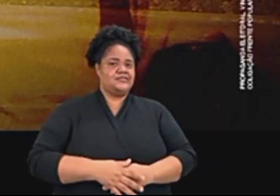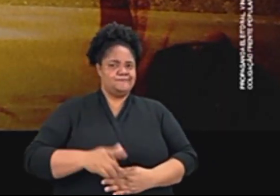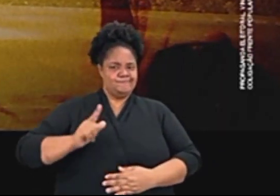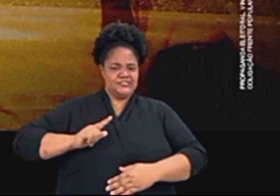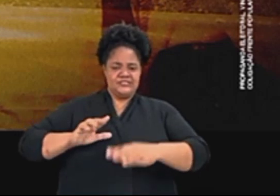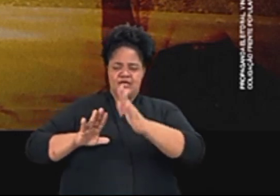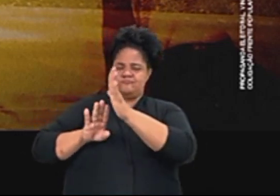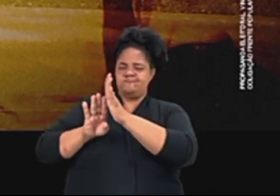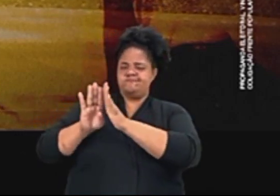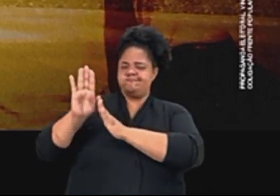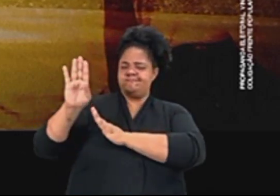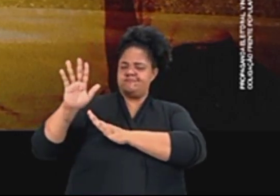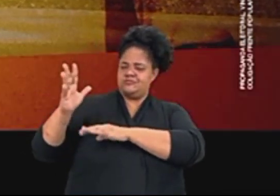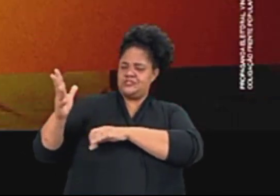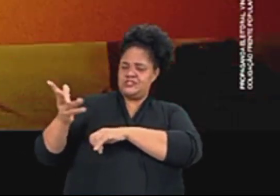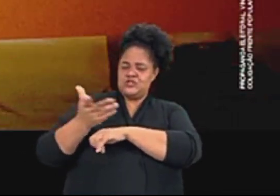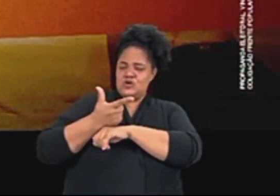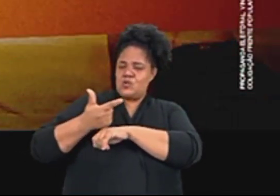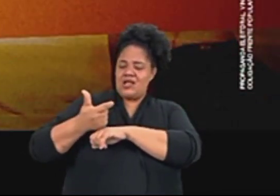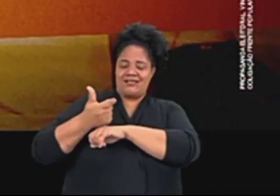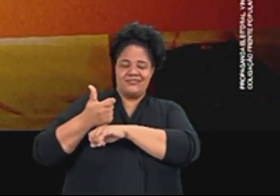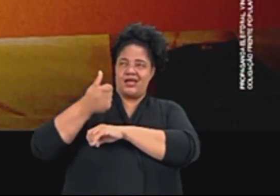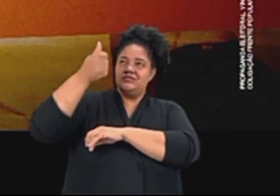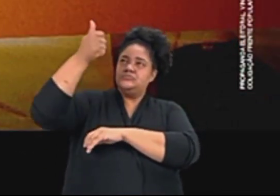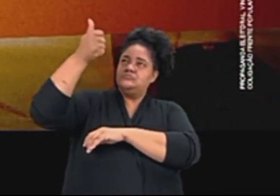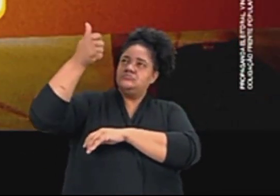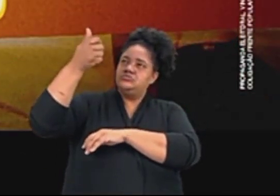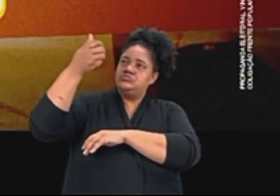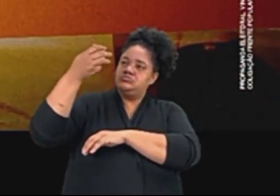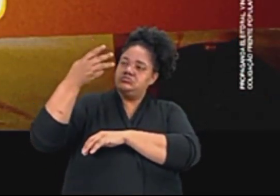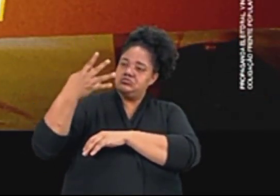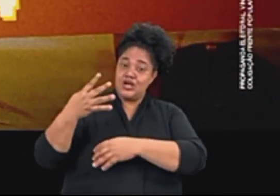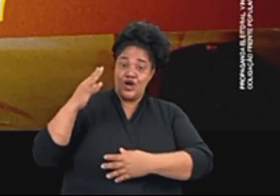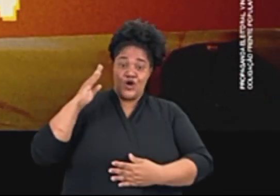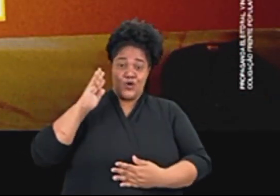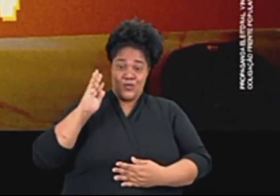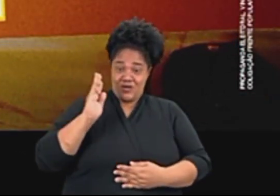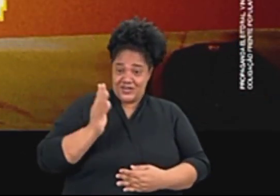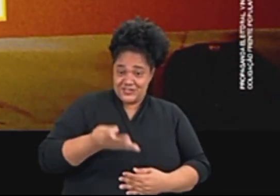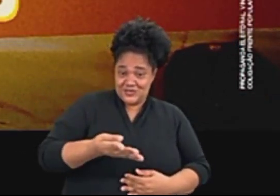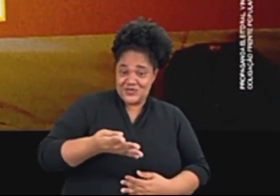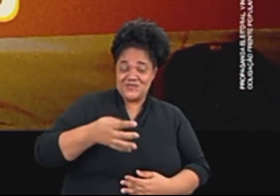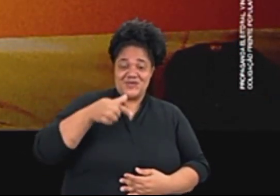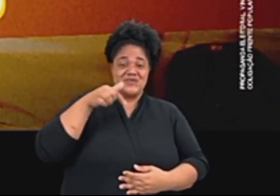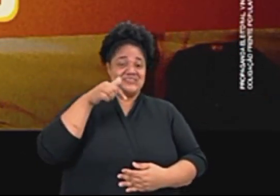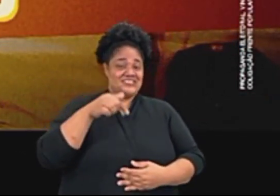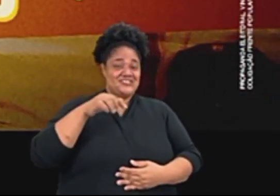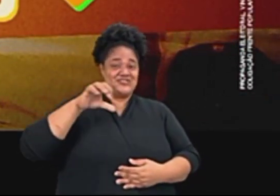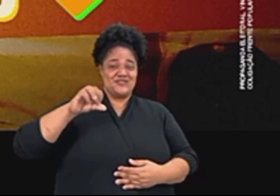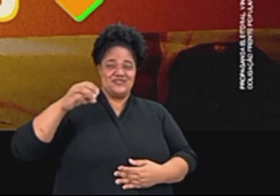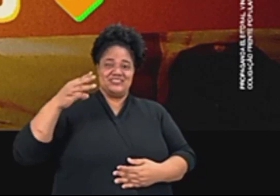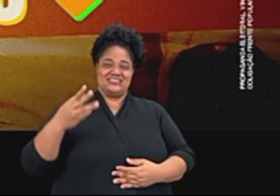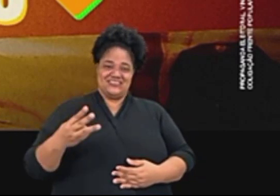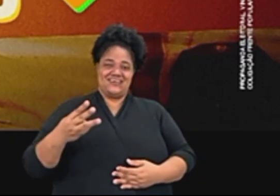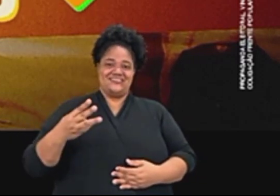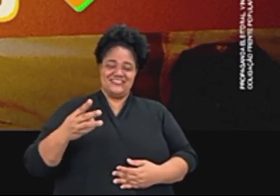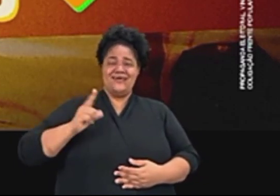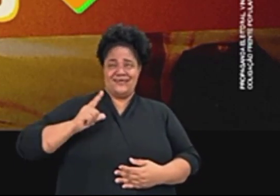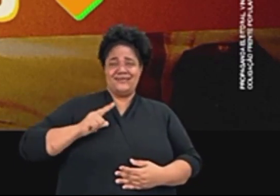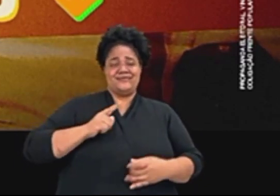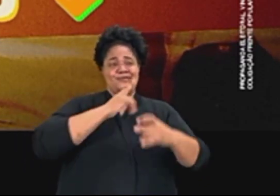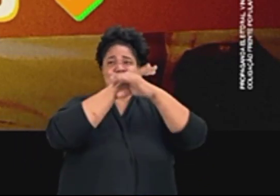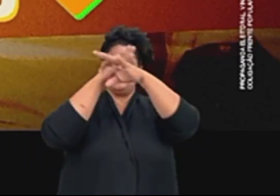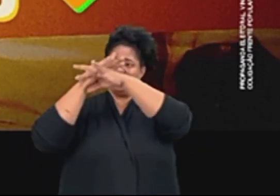eficiência, Nossa Olinda ocupa a posição 4.963 de 5.570